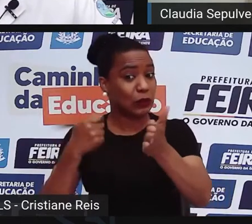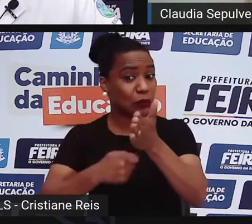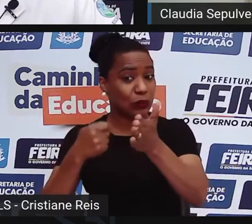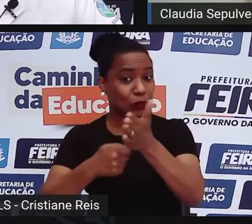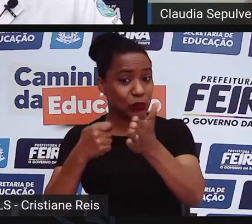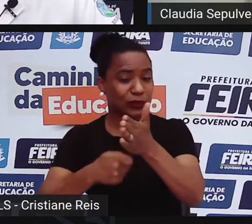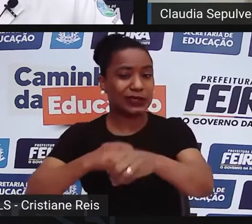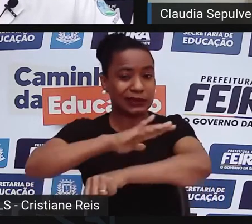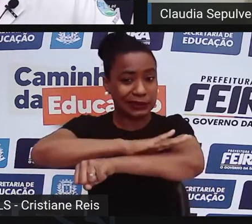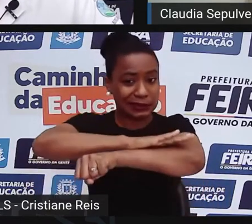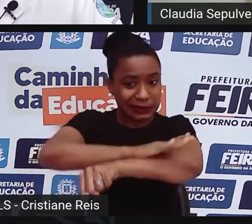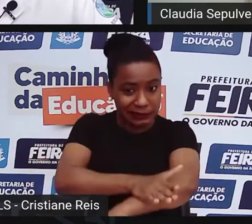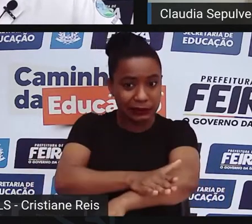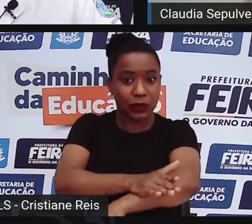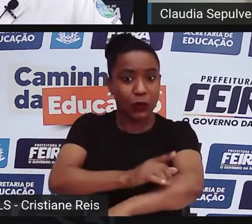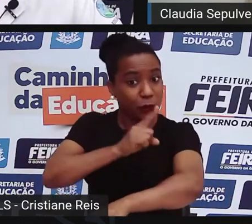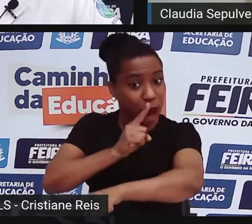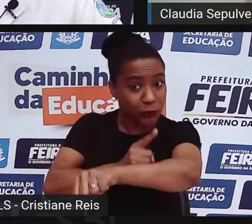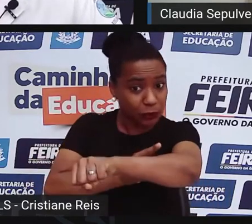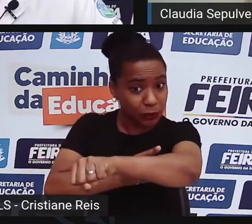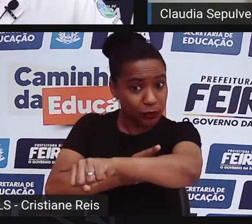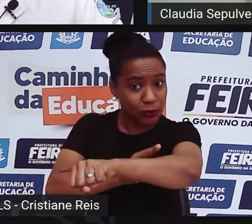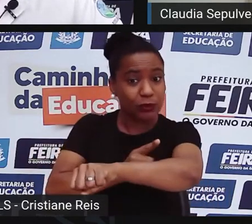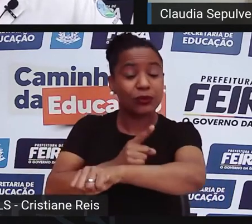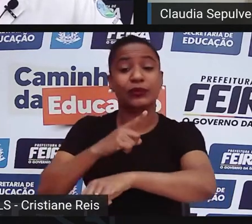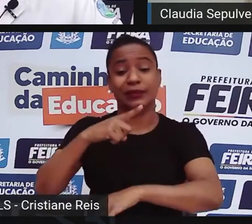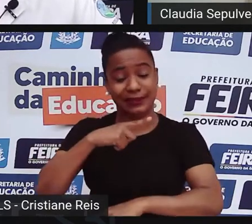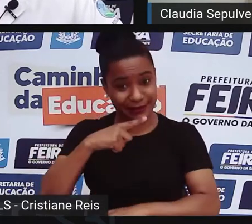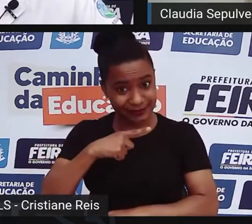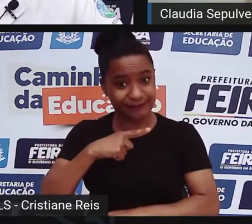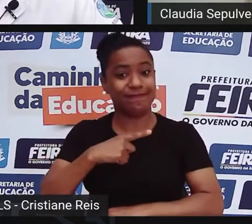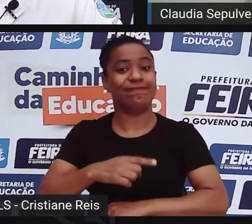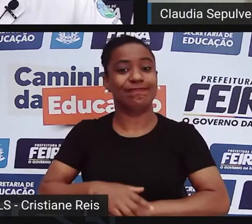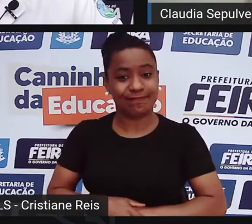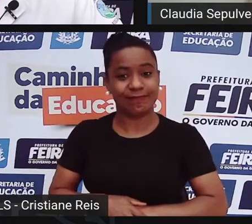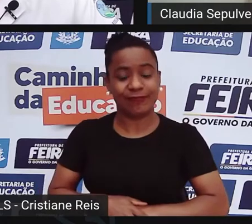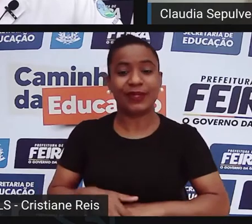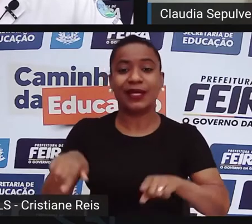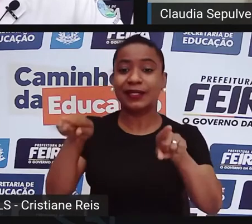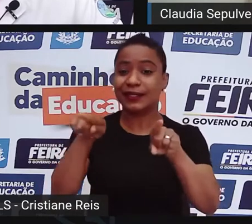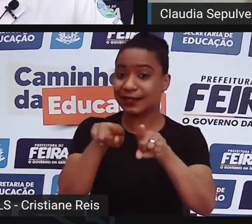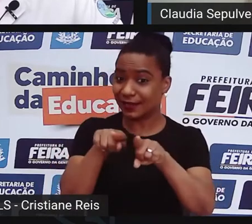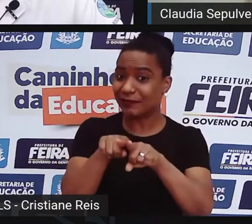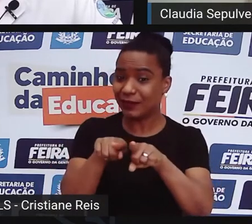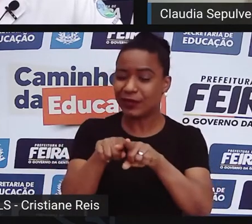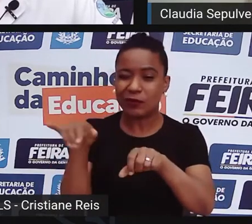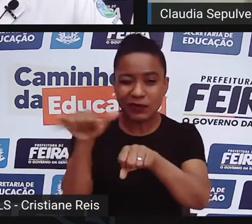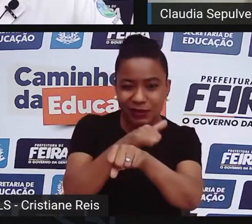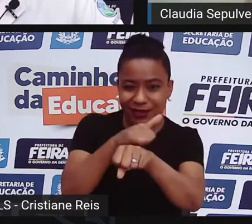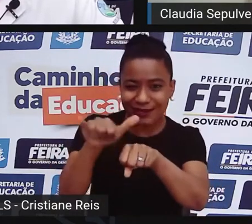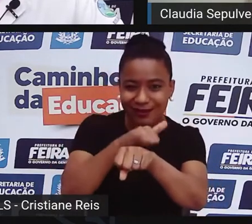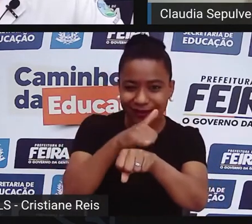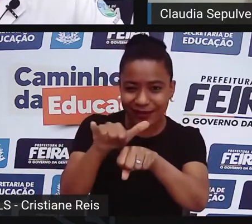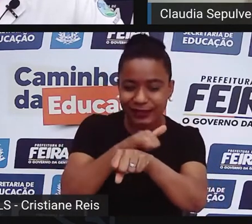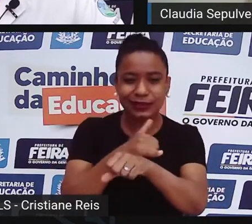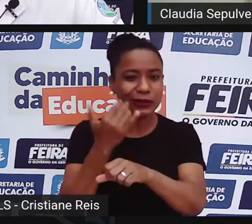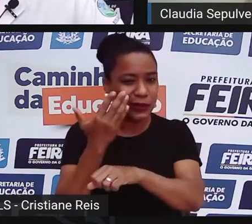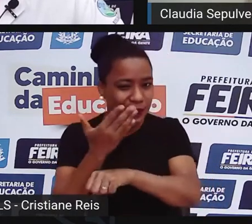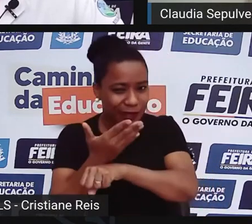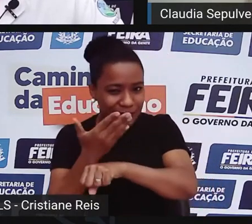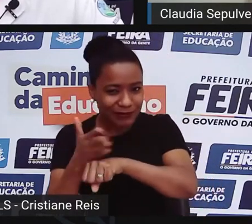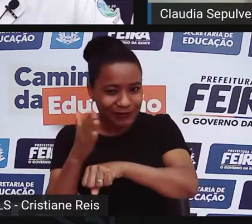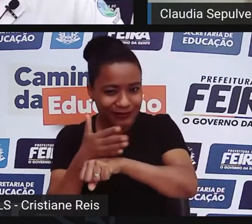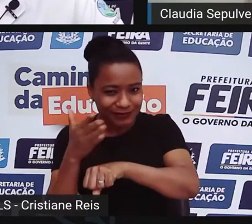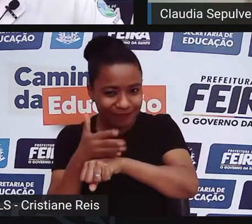foi assim que eu comecei a estudar, junto com meus alunos de estágio, e pensar estratégias de trazer esse tema para as salas de aula, tanto da universidade